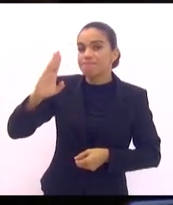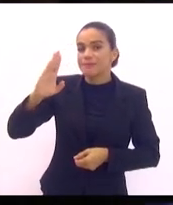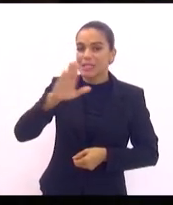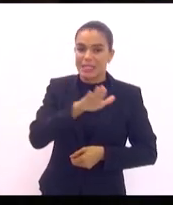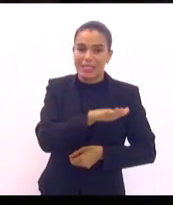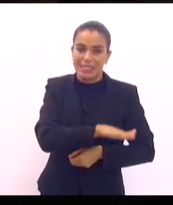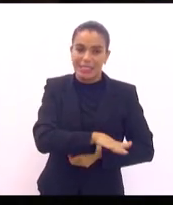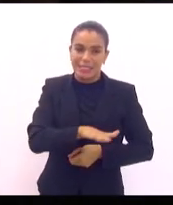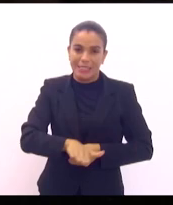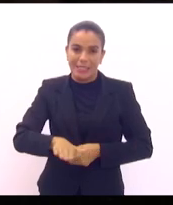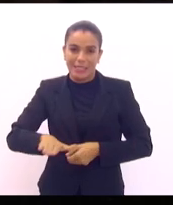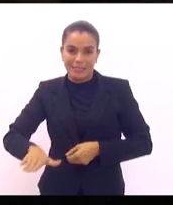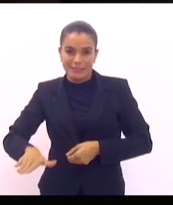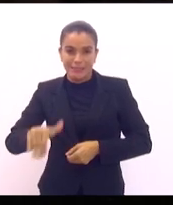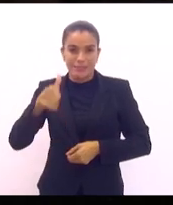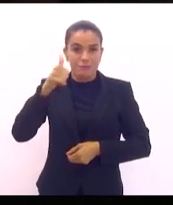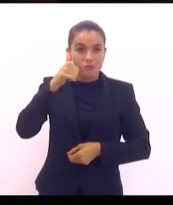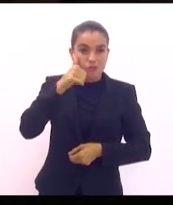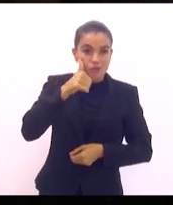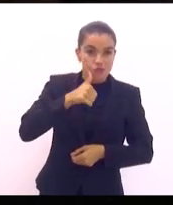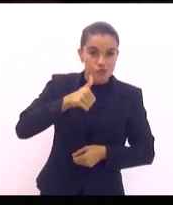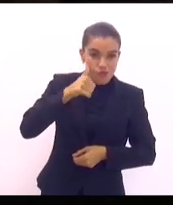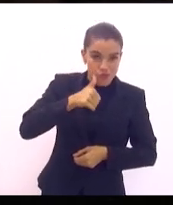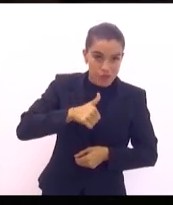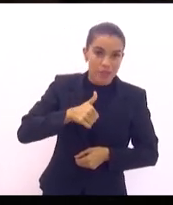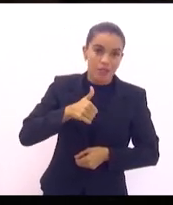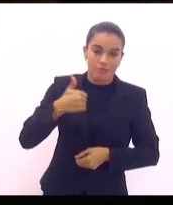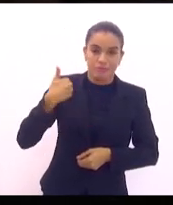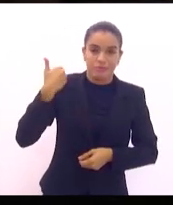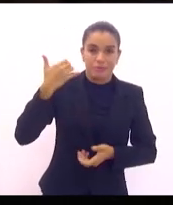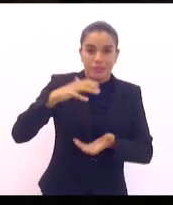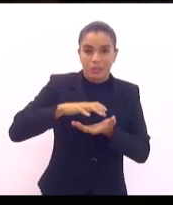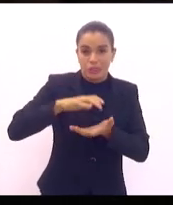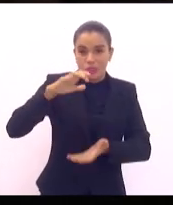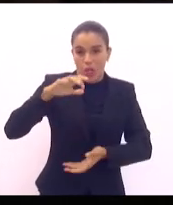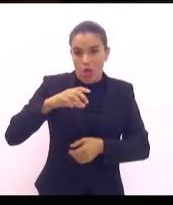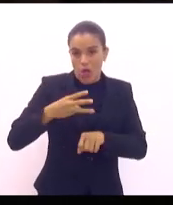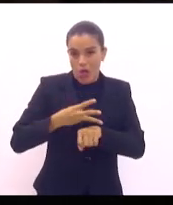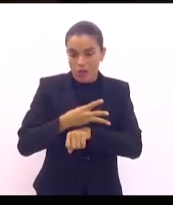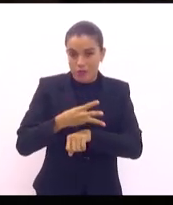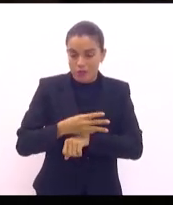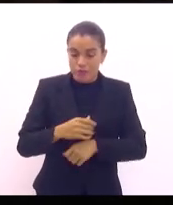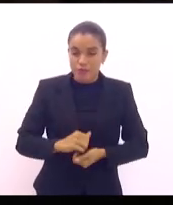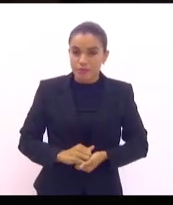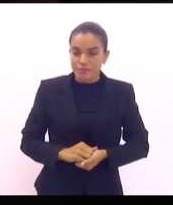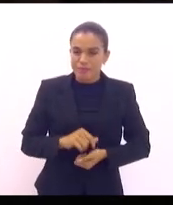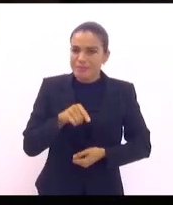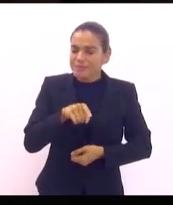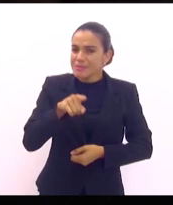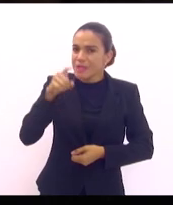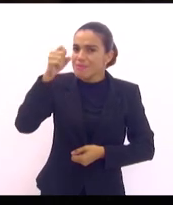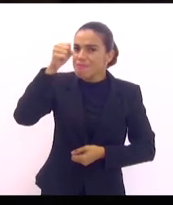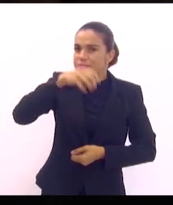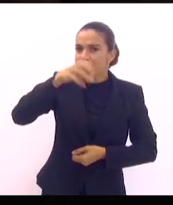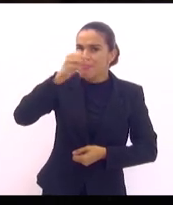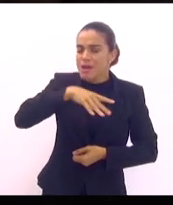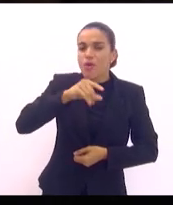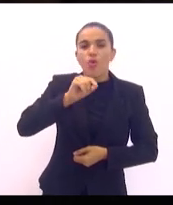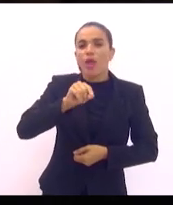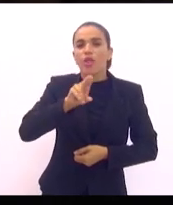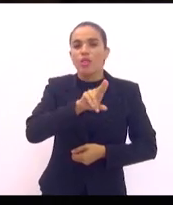crianças, mulheres e idosos. Esta é a barbárie da guerra.